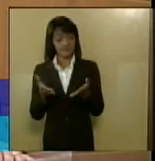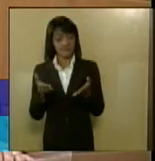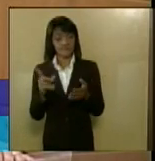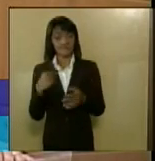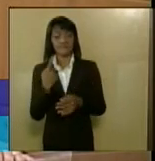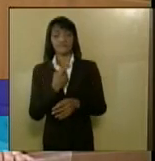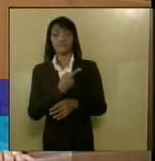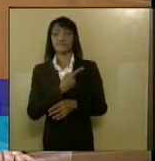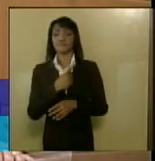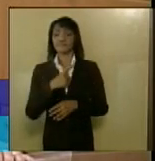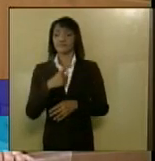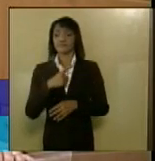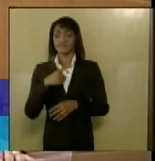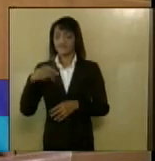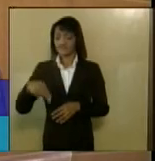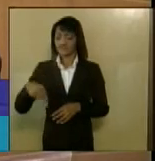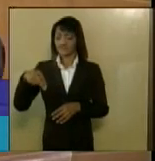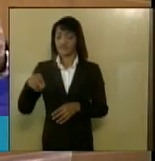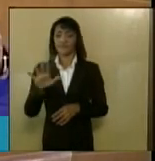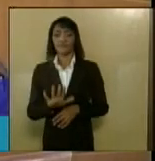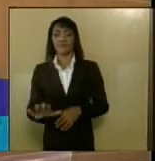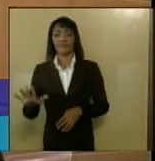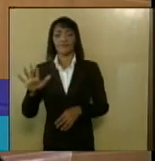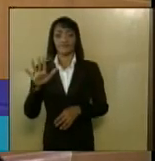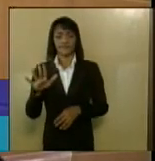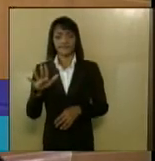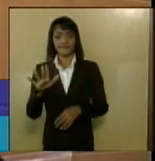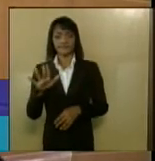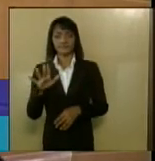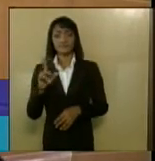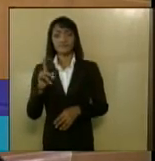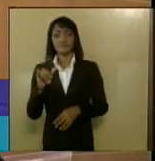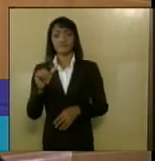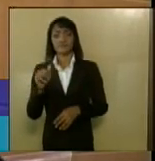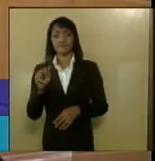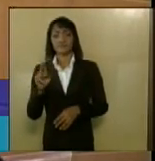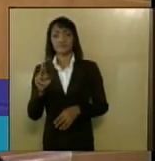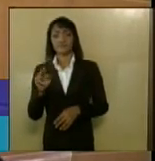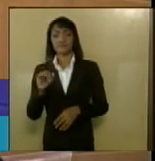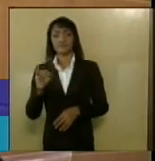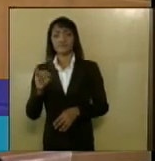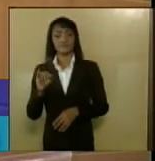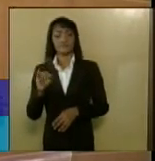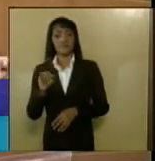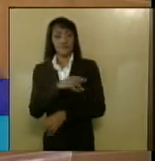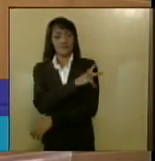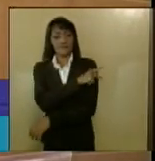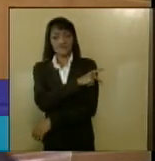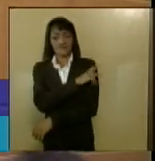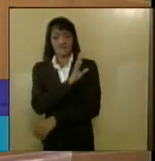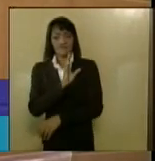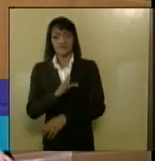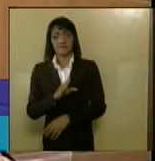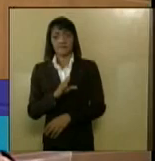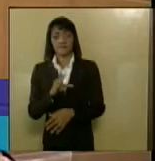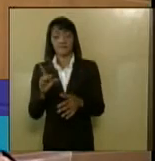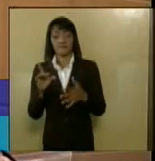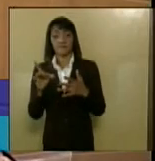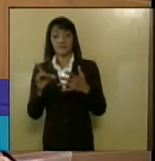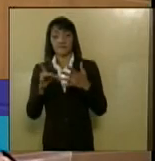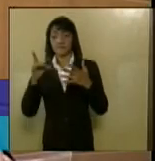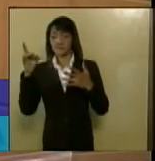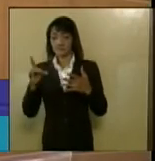no Nordeste, o Piauí, com grande destaque na geração de energia